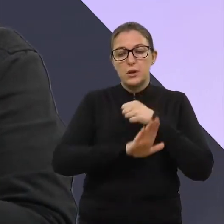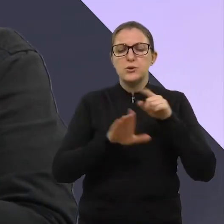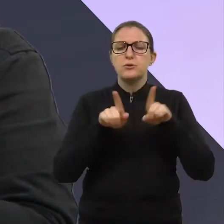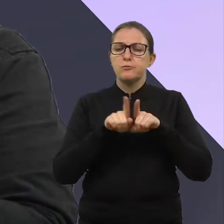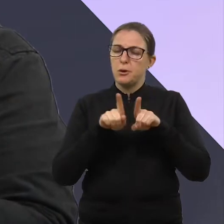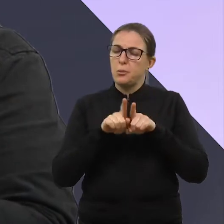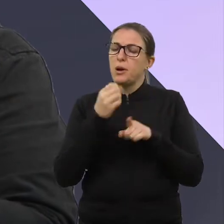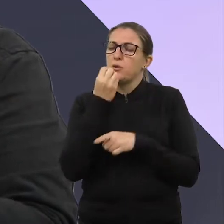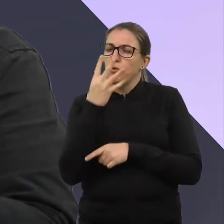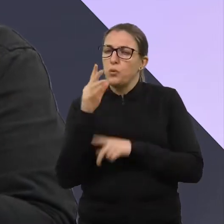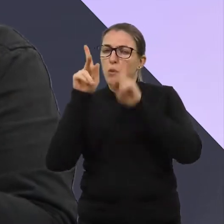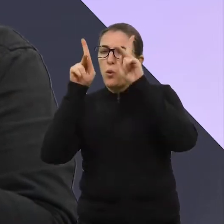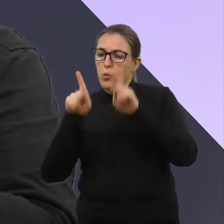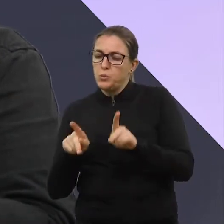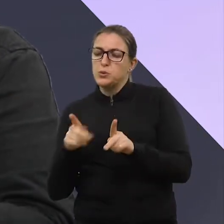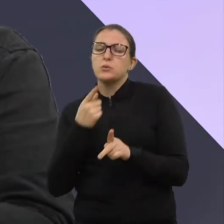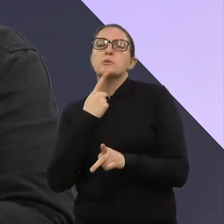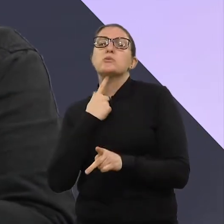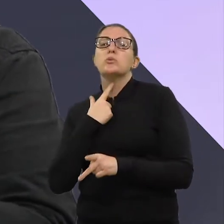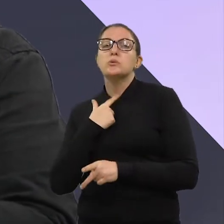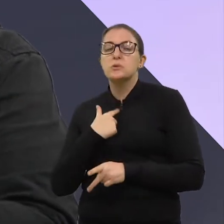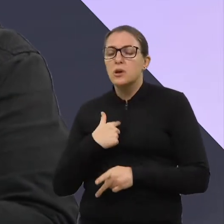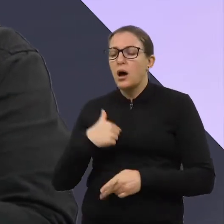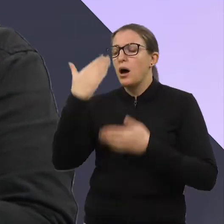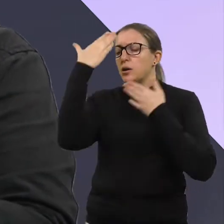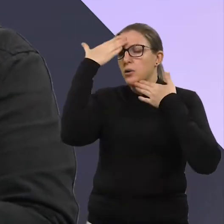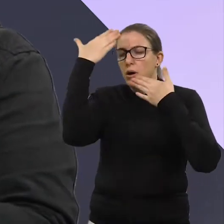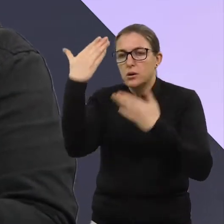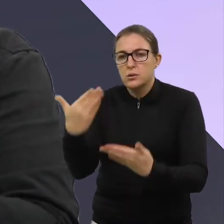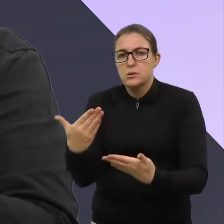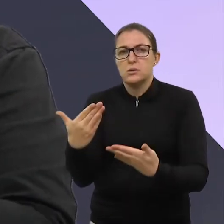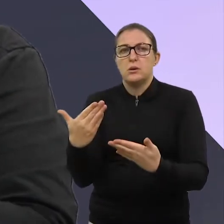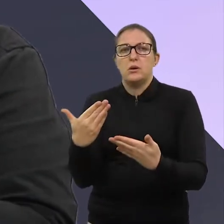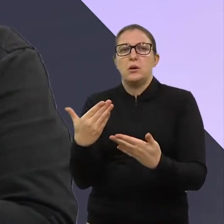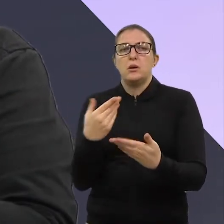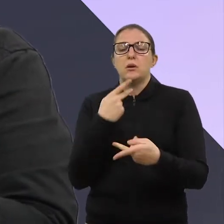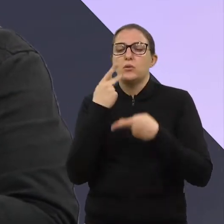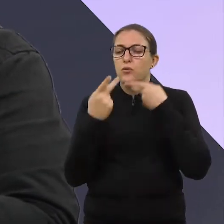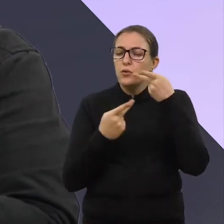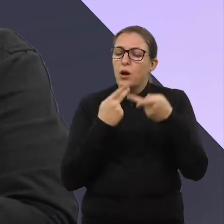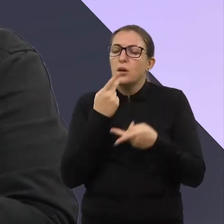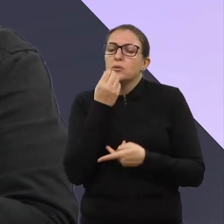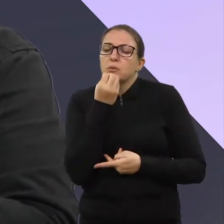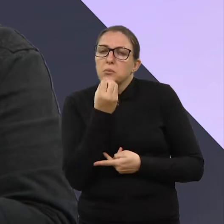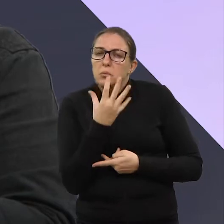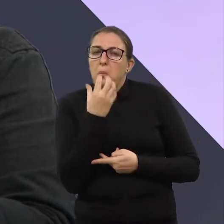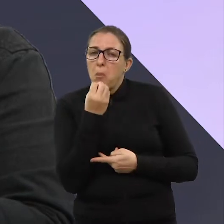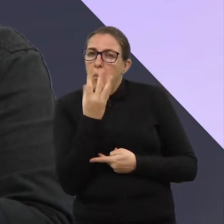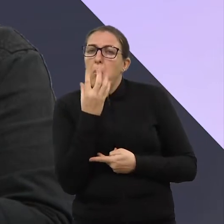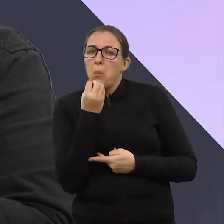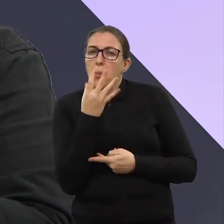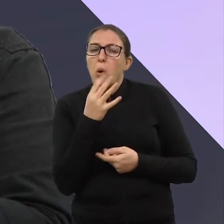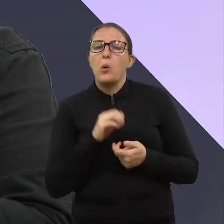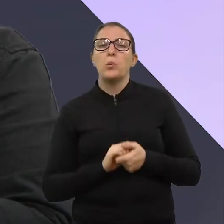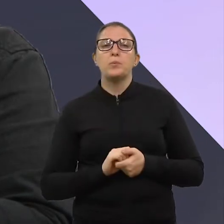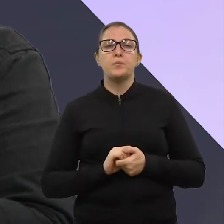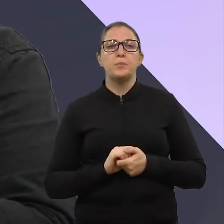chamou muita atenção, as pessoas retribuem com um agradecimento, né? Que bom que vocês estão presentes na nossa vida, né? Porque